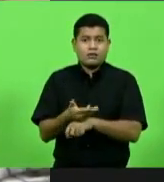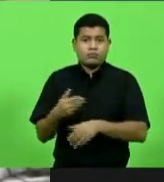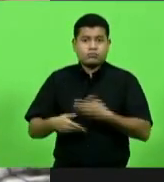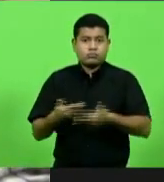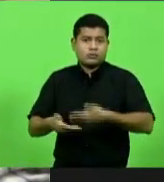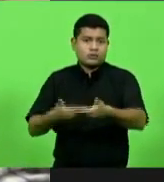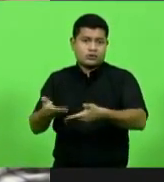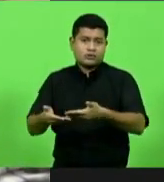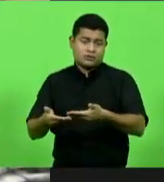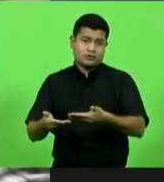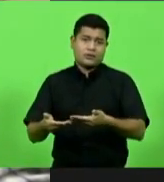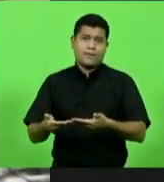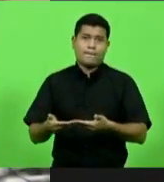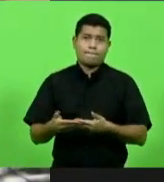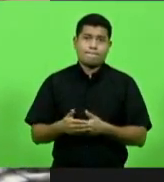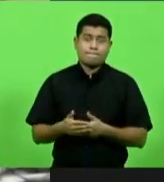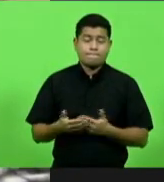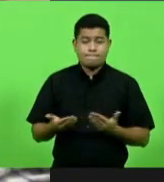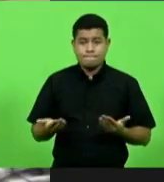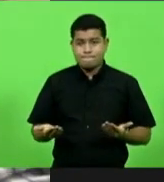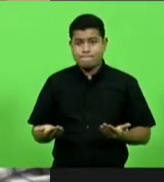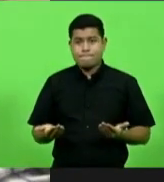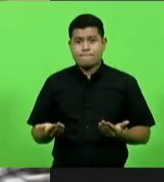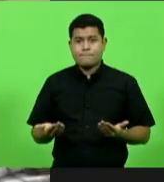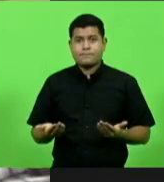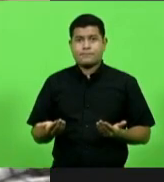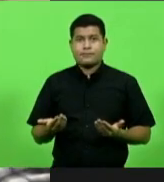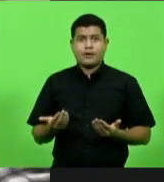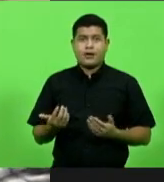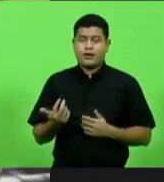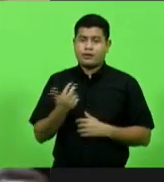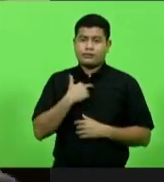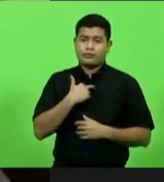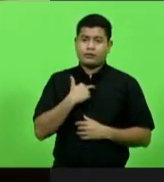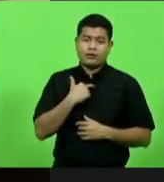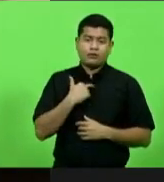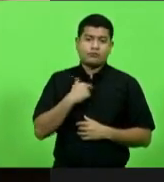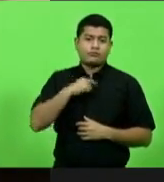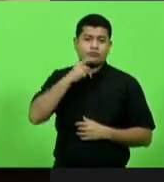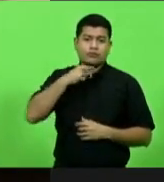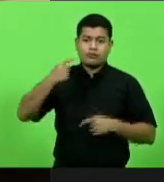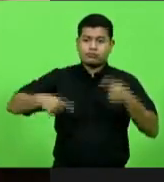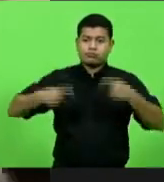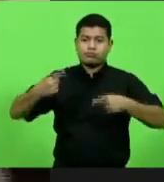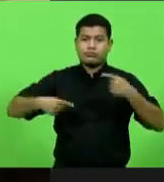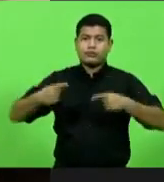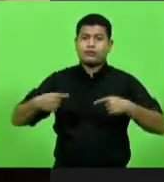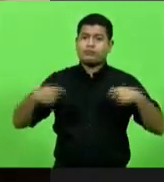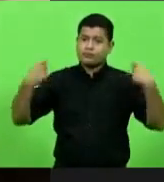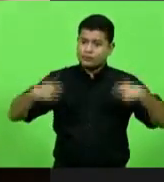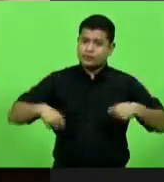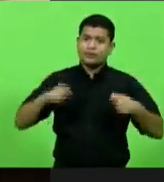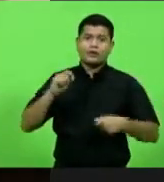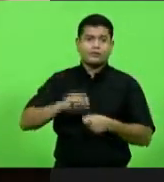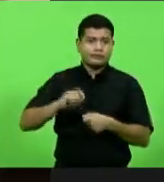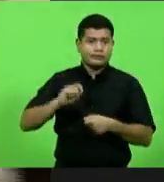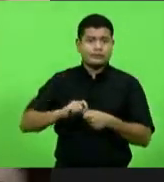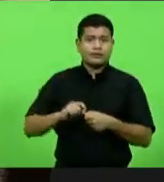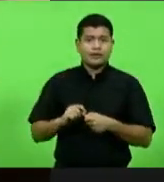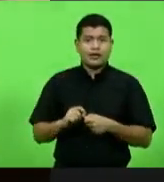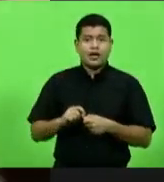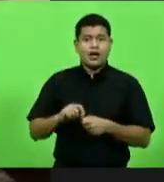e não permitiu o debate que a Assembleia tinha que fazer no momento